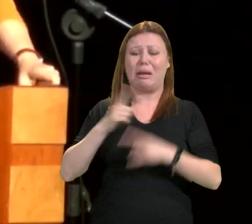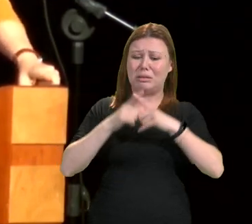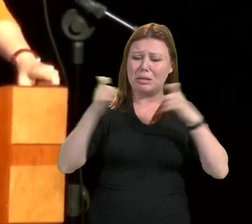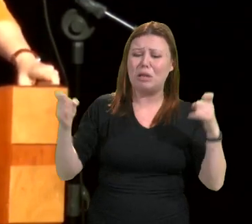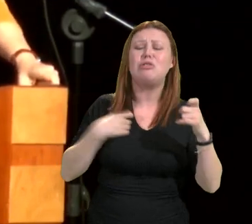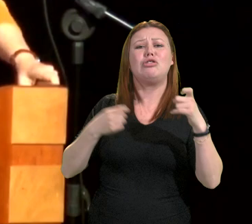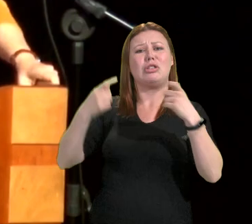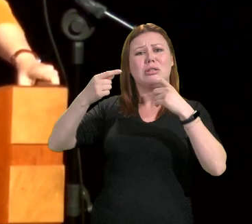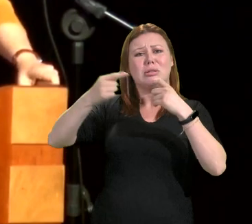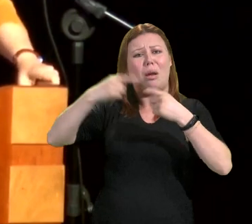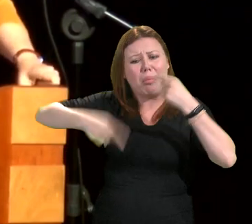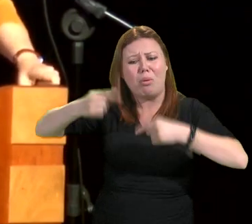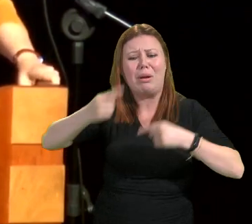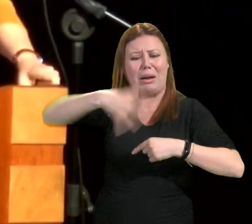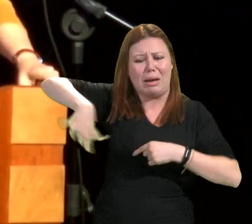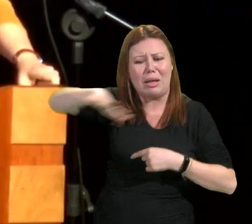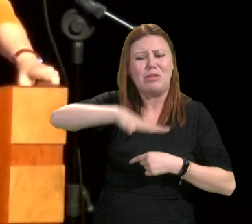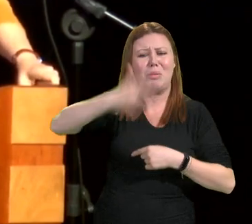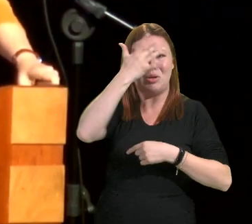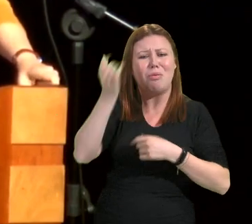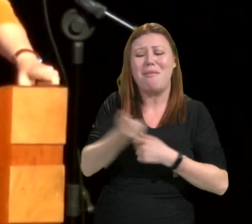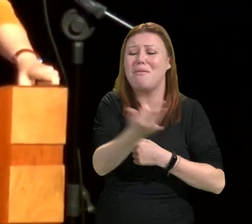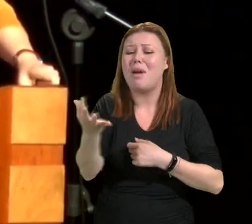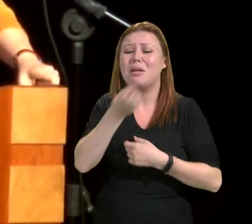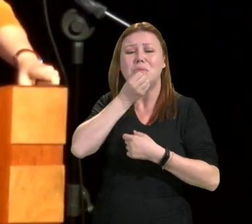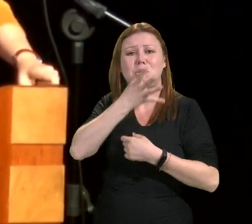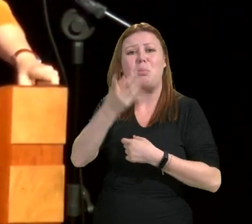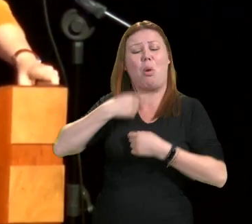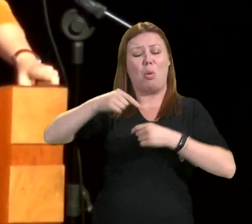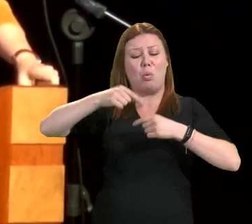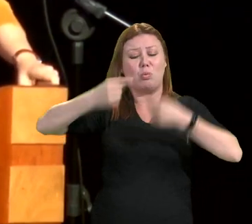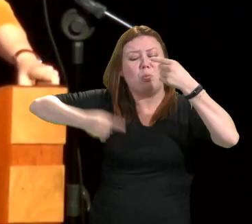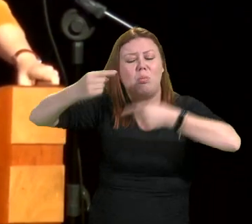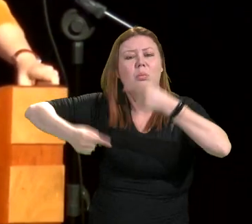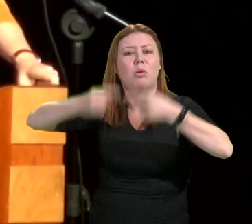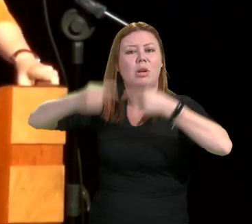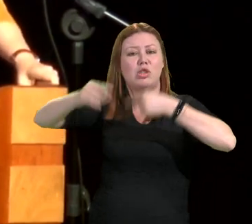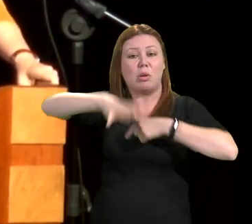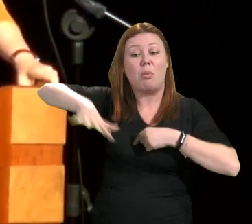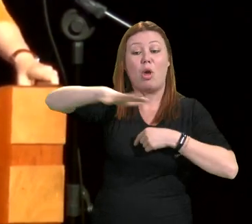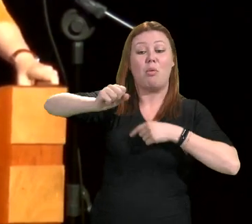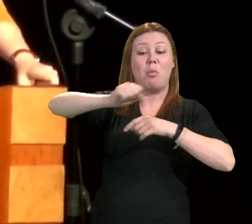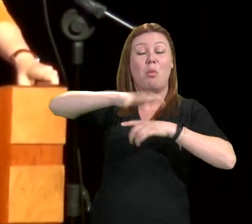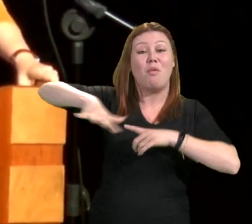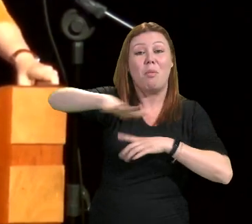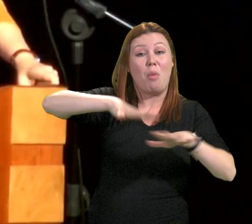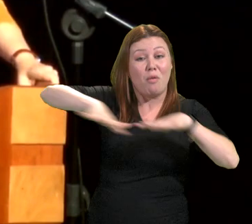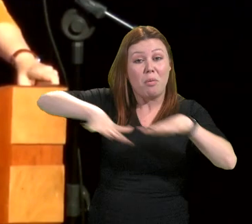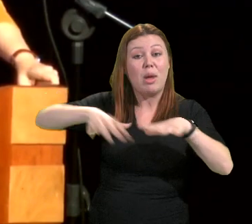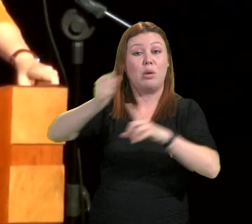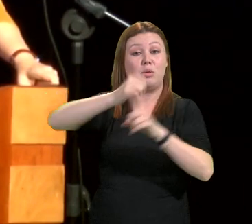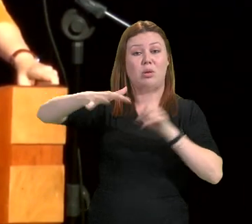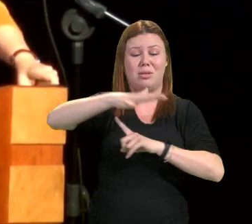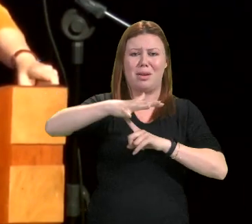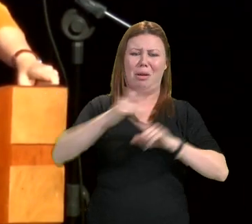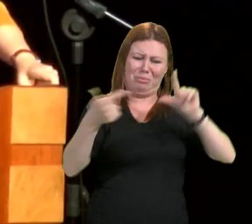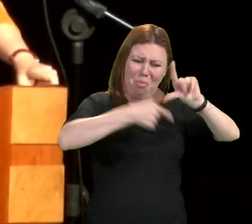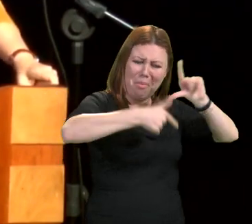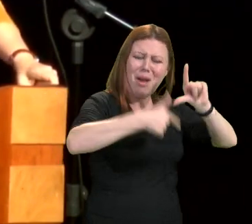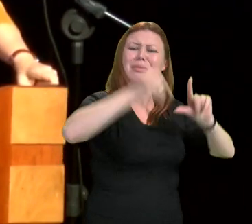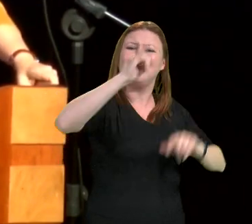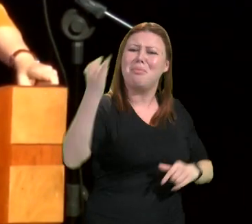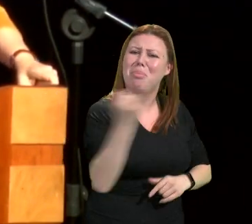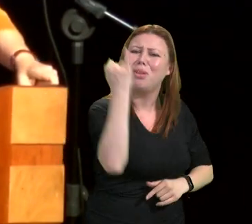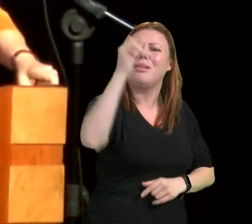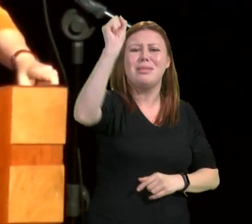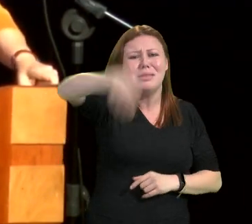extremamente competentes de monitoramento dos movimentos sociais. Sim, as ciências humanas são importantes. Sim, eu